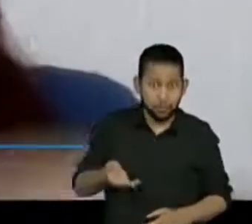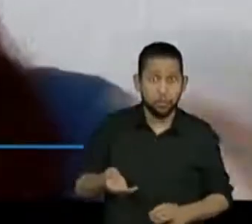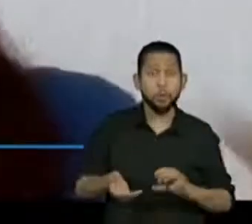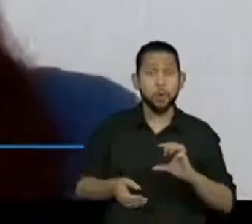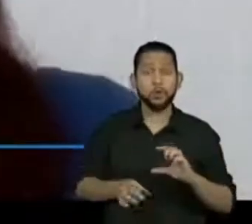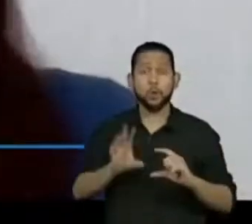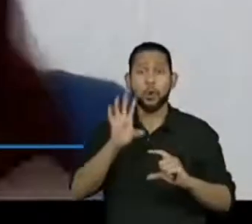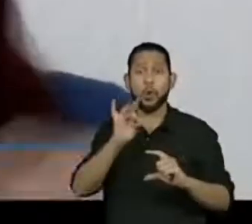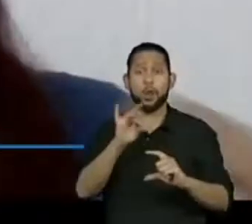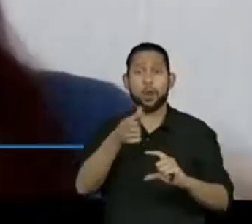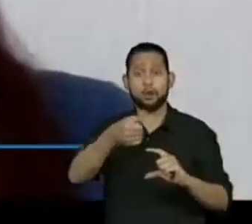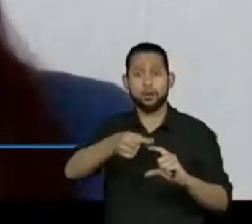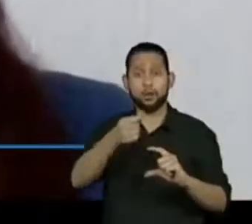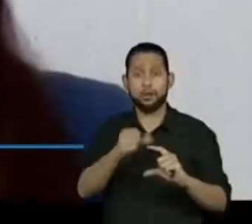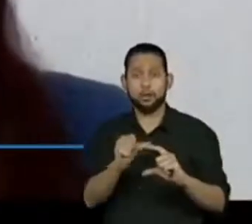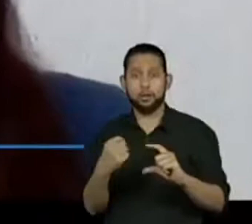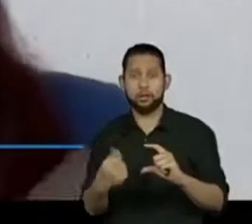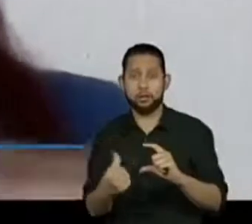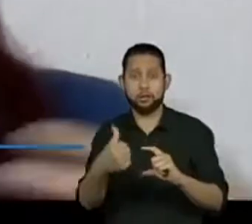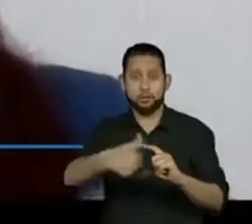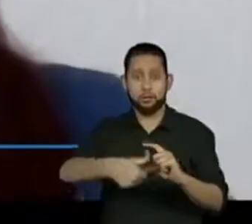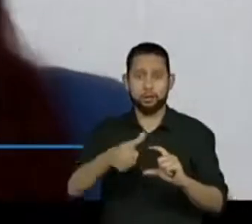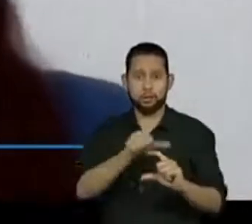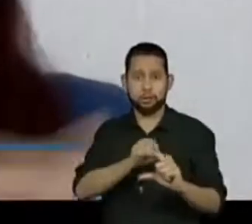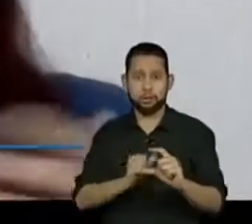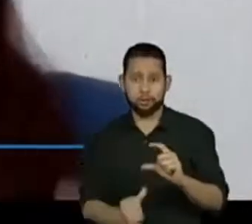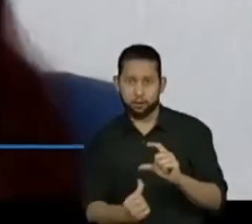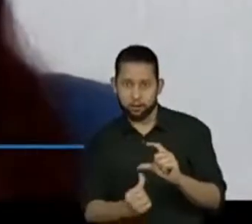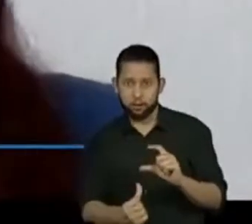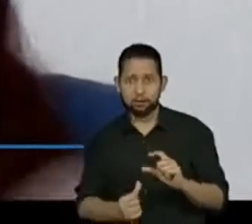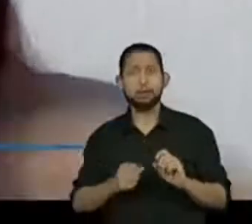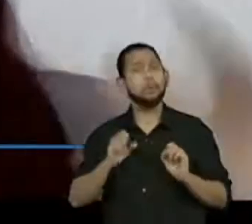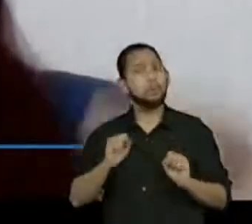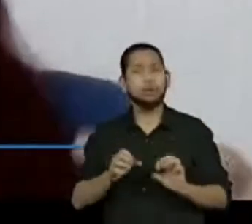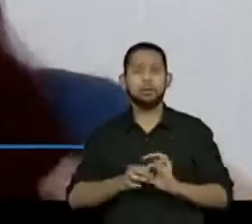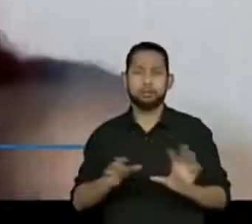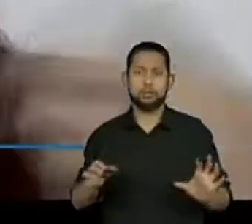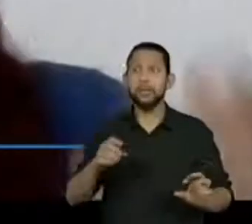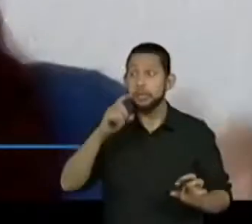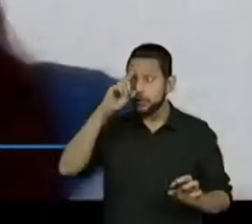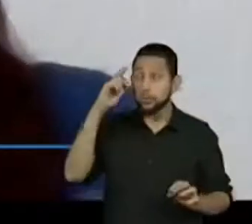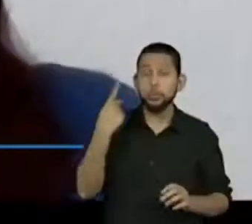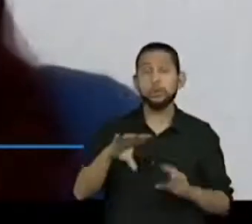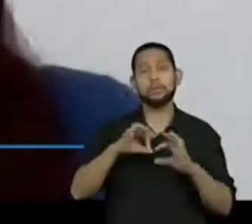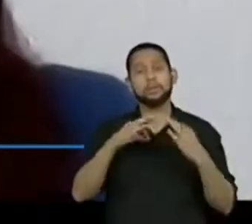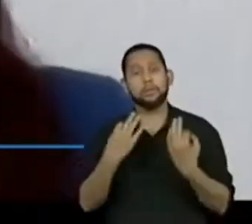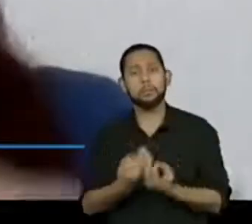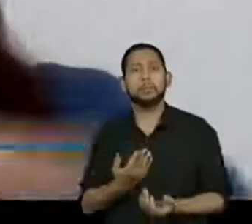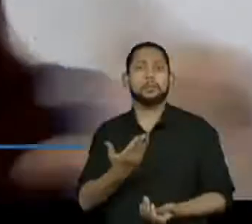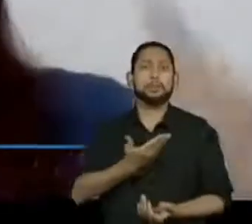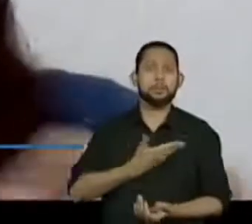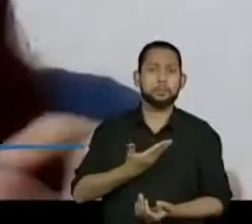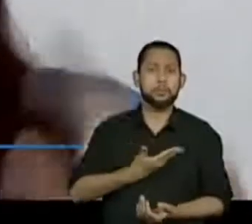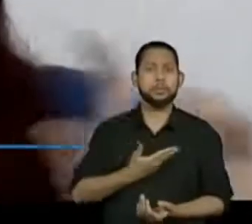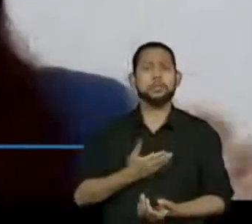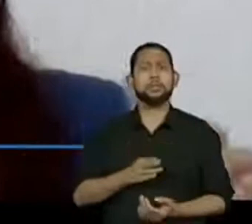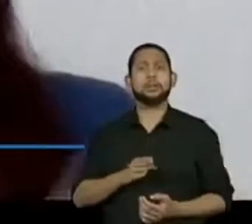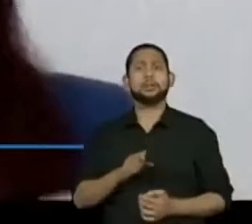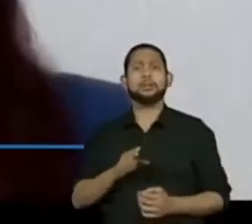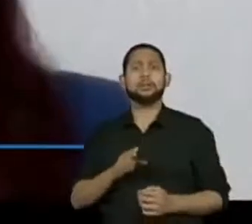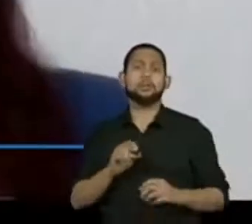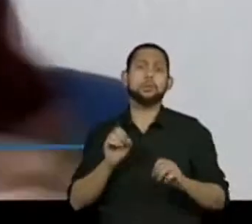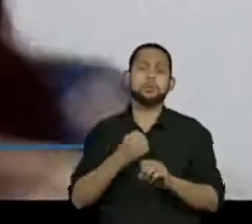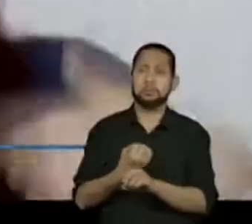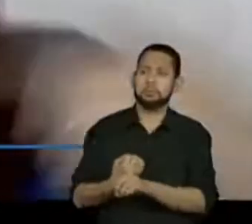esse desafio aí na sua casa com seus familiares, com seus colegas, utilizando aplicativos de reunião